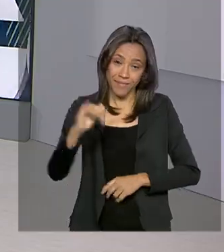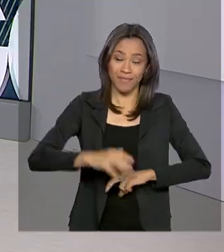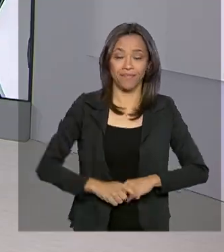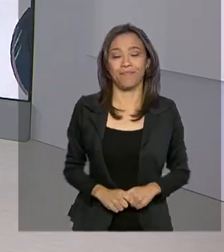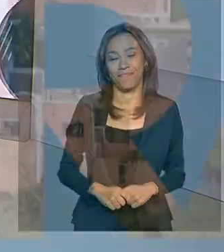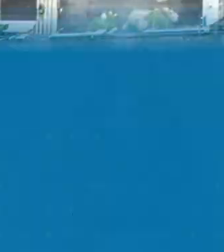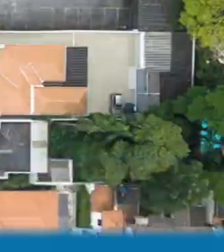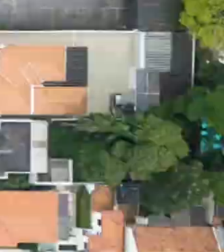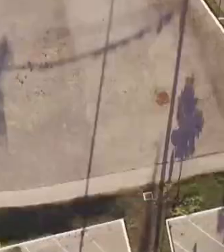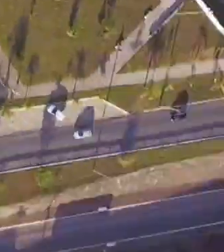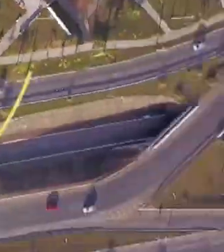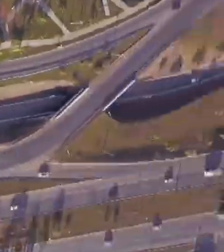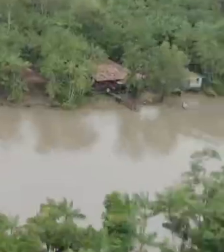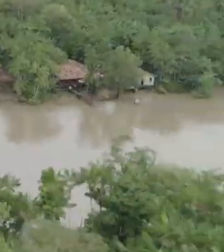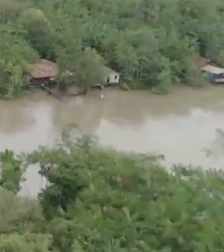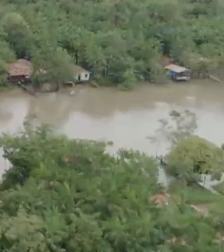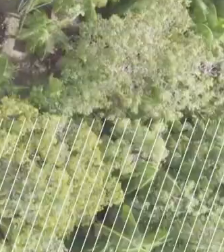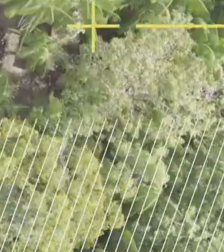lá!